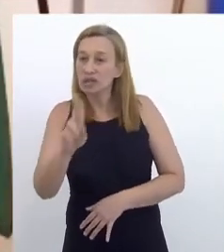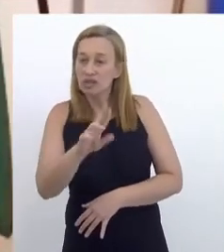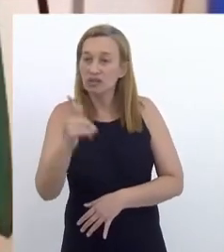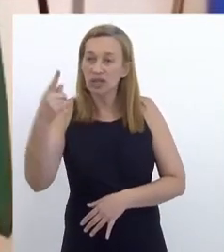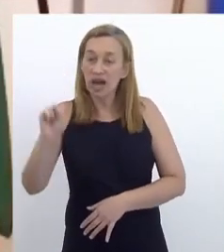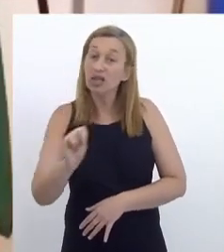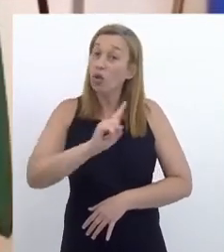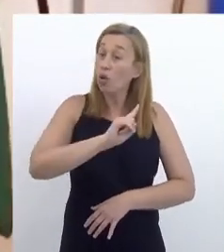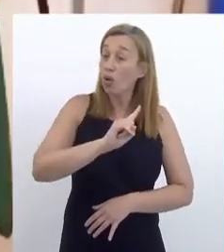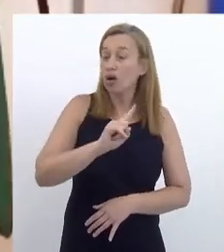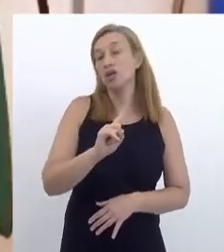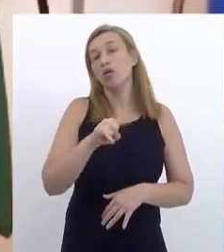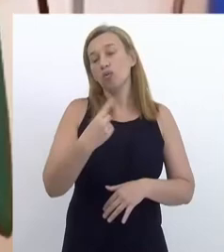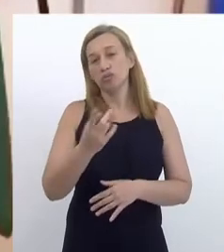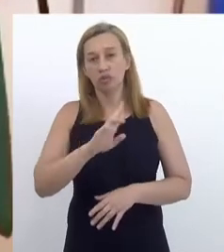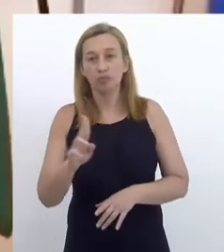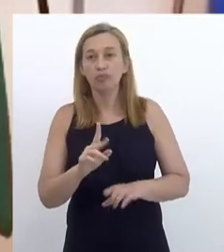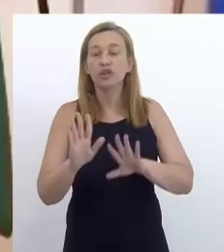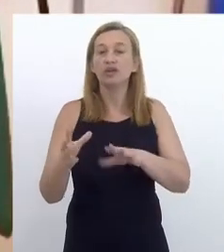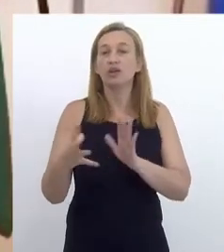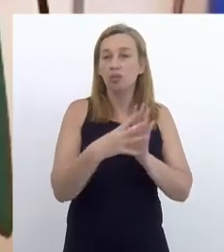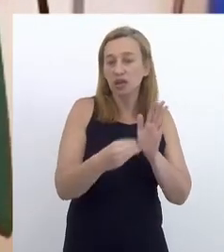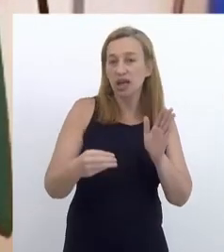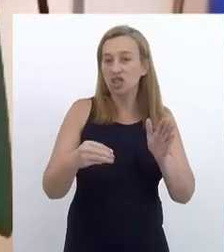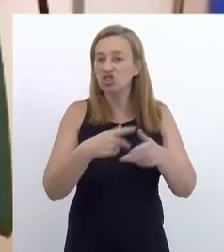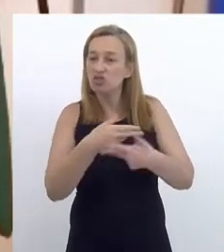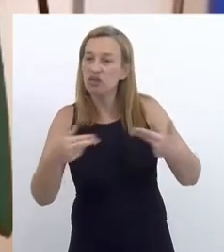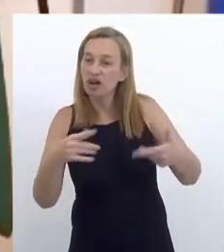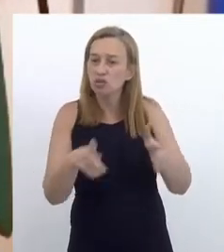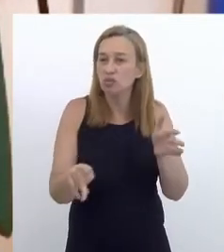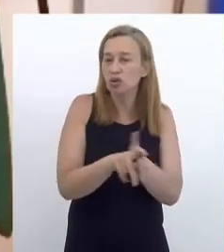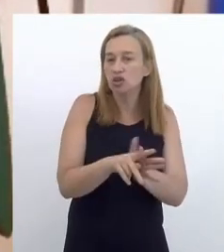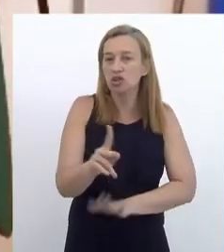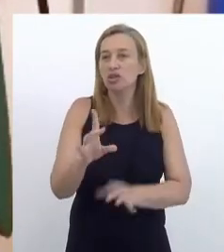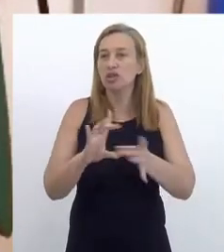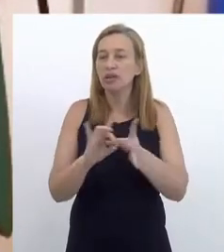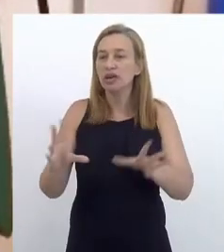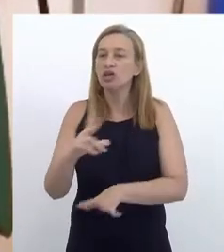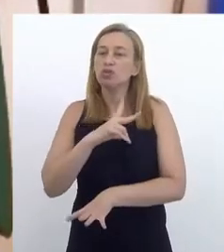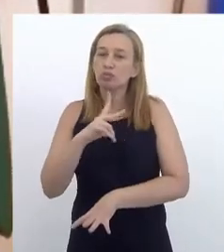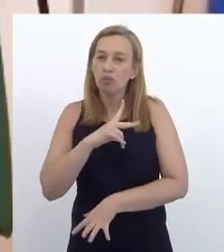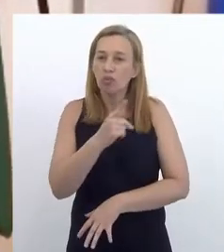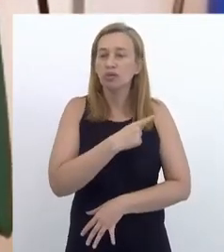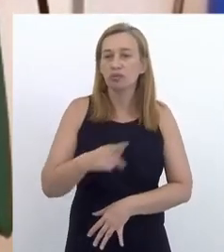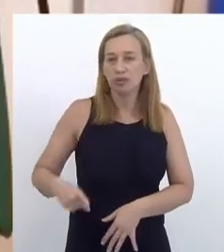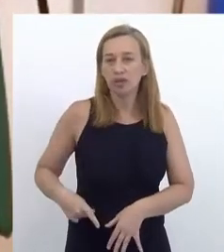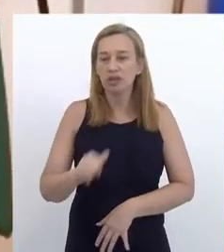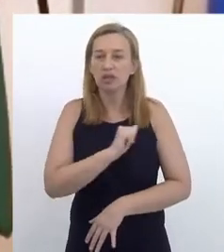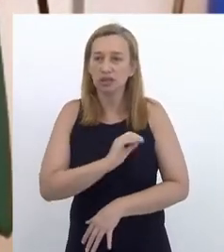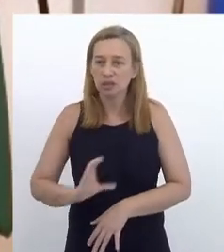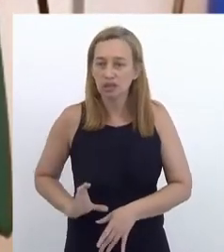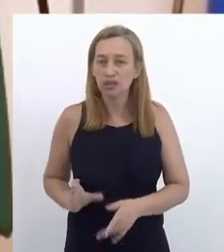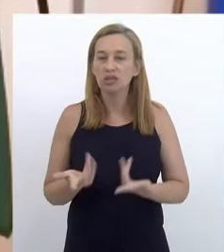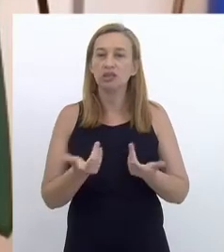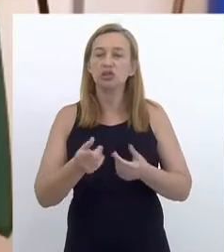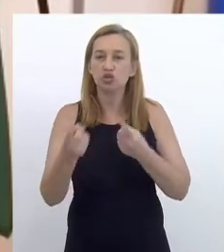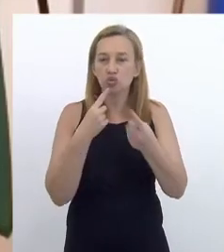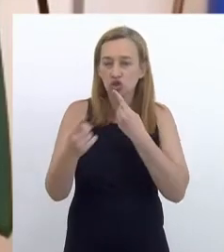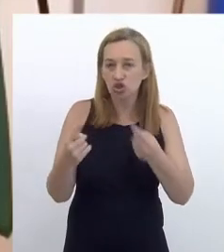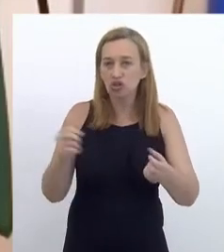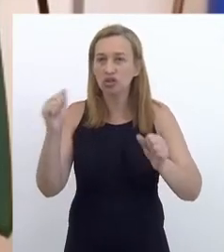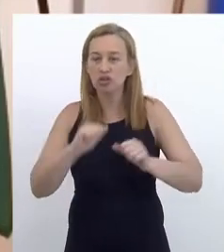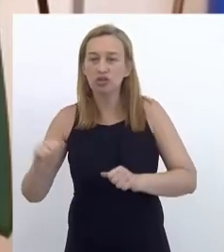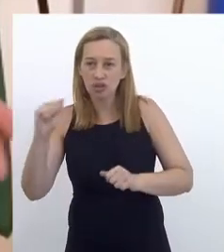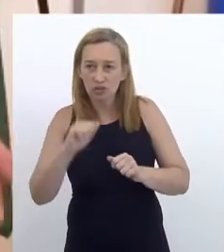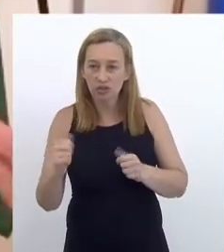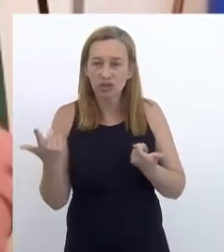Então, nós fizemos uma modelagem de projeto, com autorização do próprio deputado André Celiano, discutindo com a nossa assessoria fiscal, com